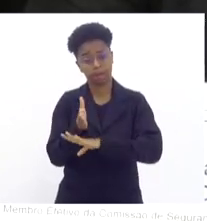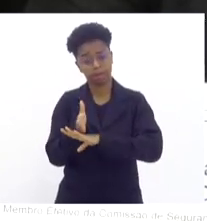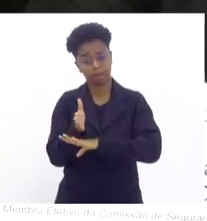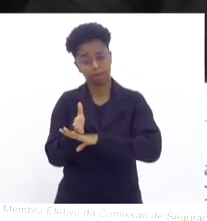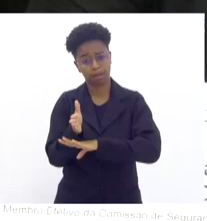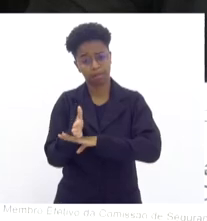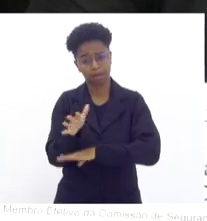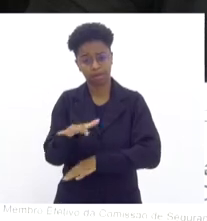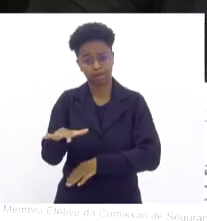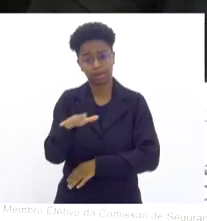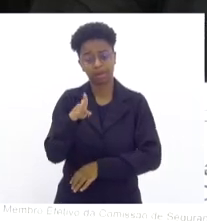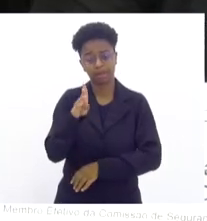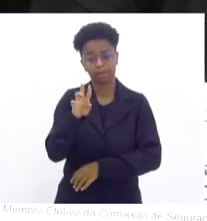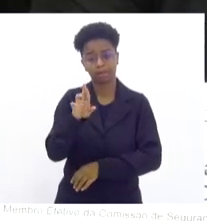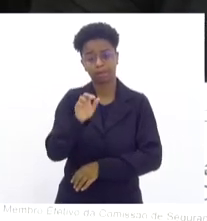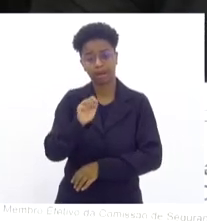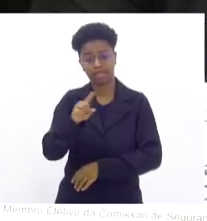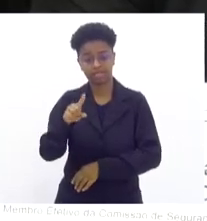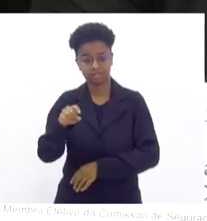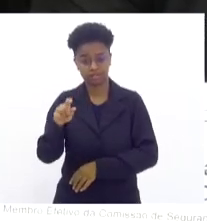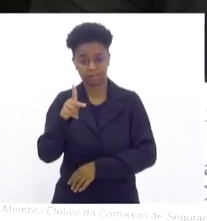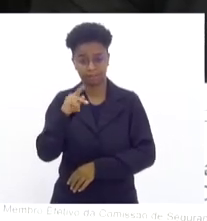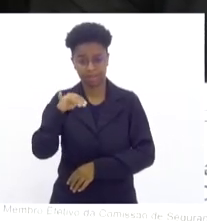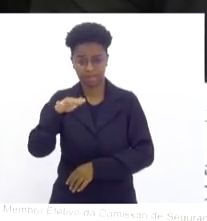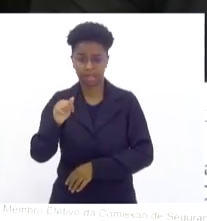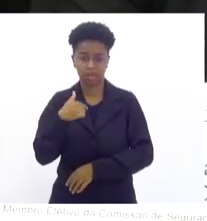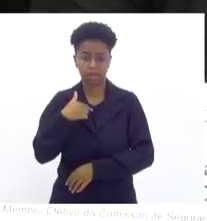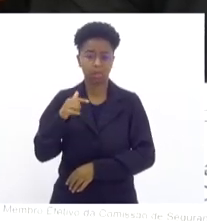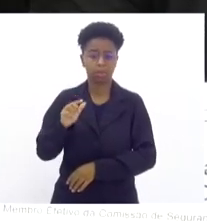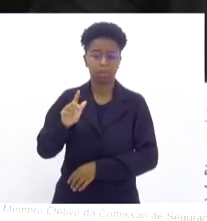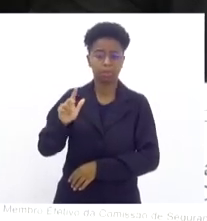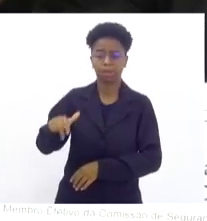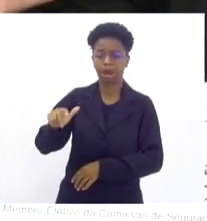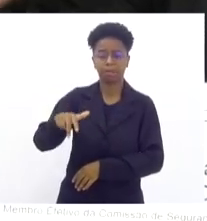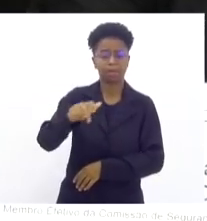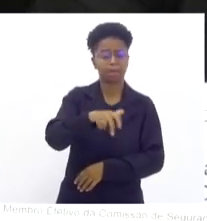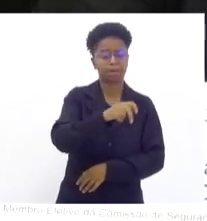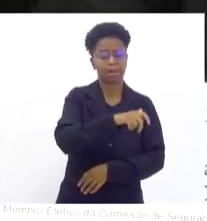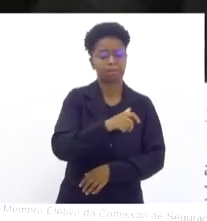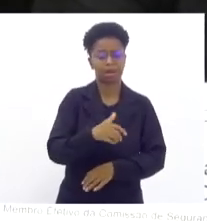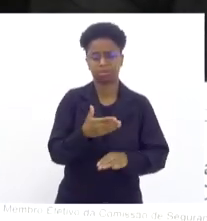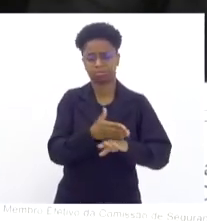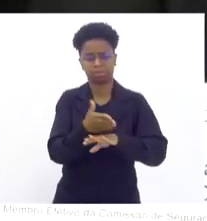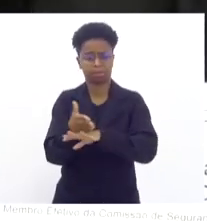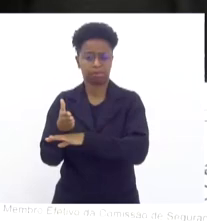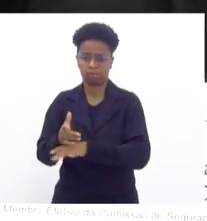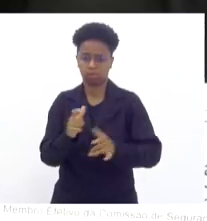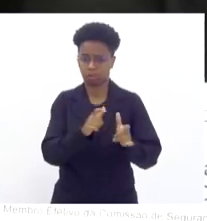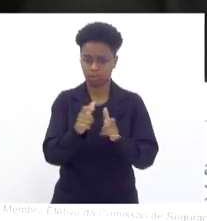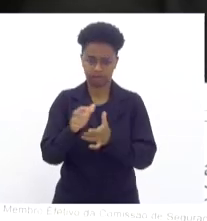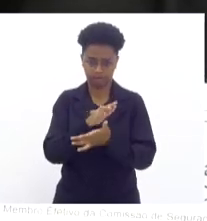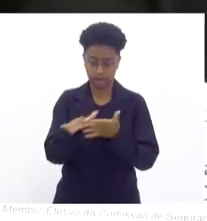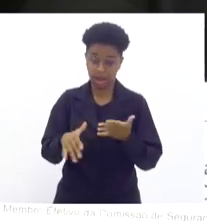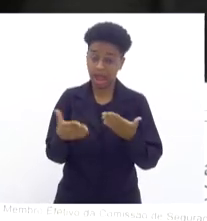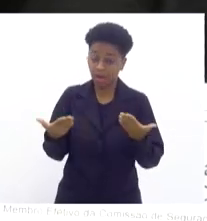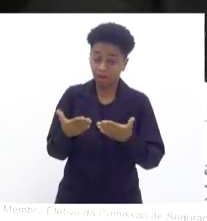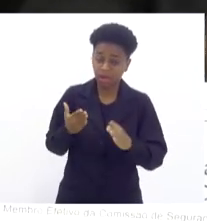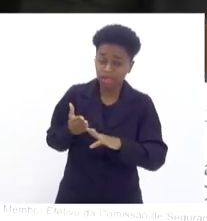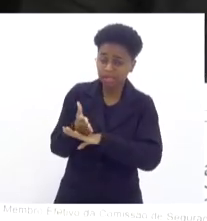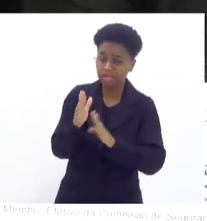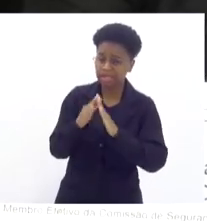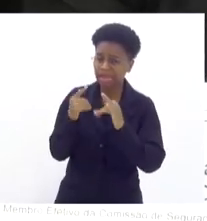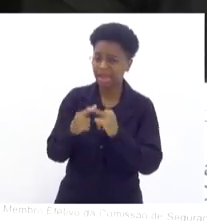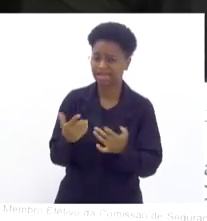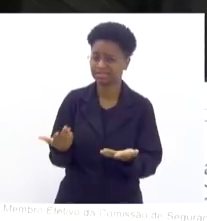Pina. Eu rodo a capital inteira. Na área de Bras de Pina, eu comentava com o deputado Márcio Galberto, que agora estão invadindo até igrejas,